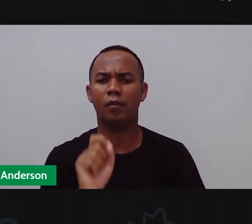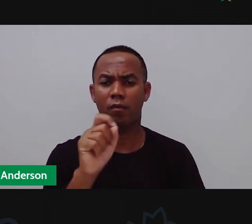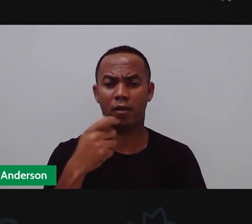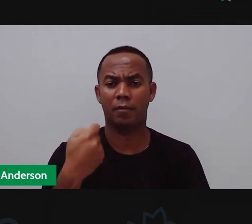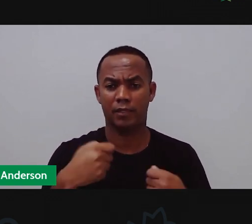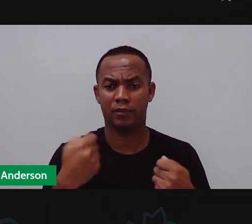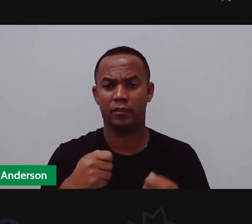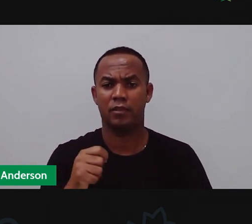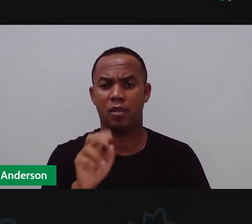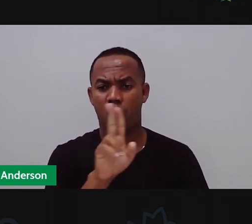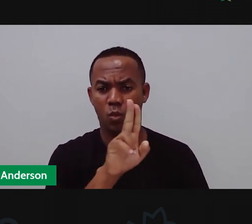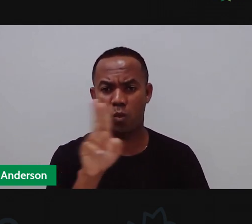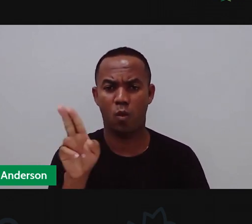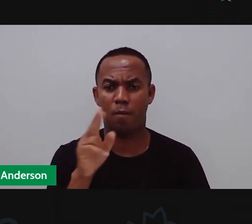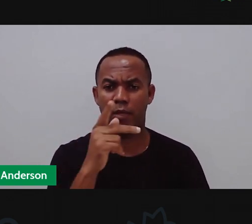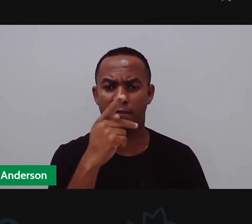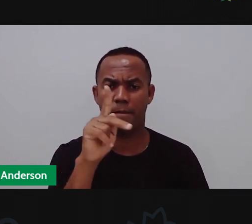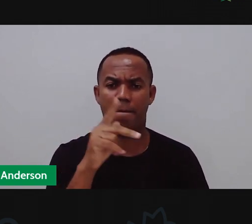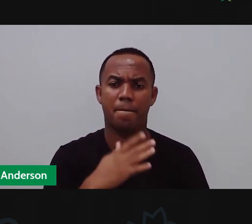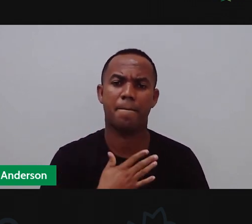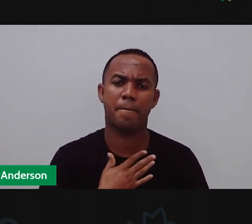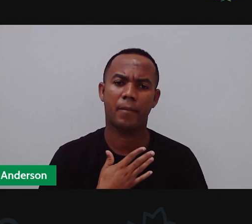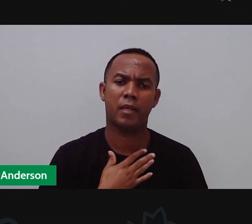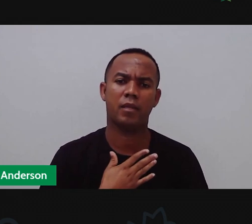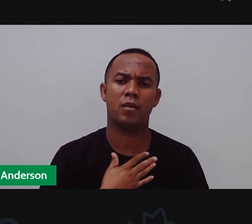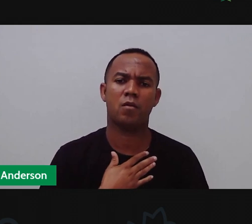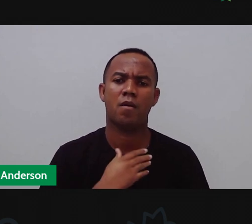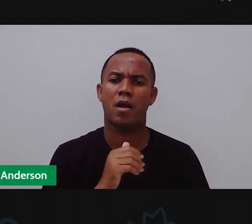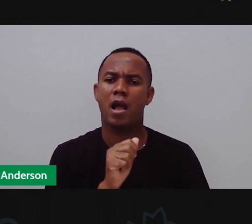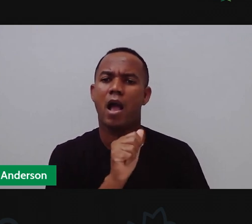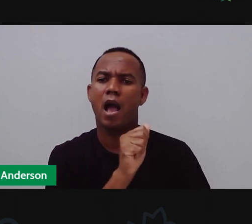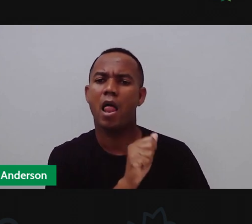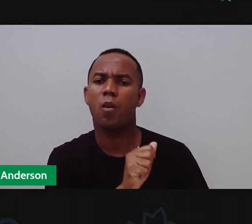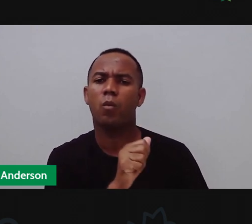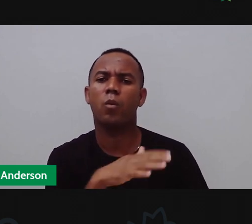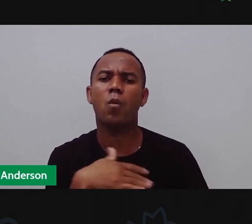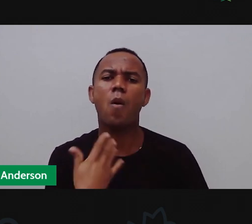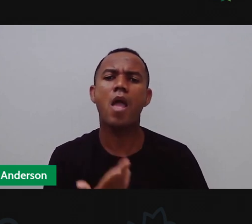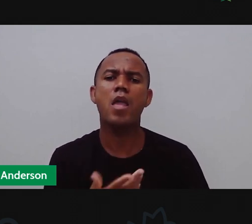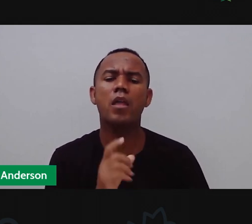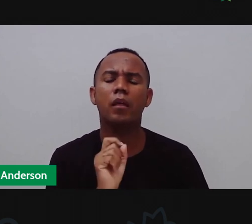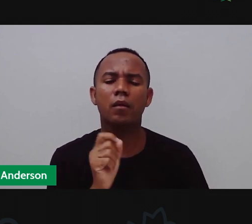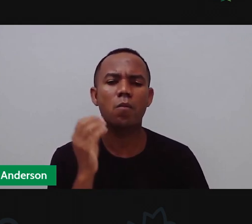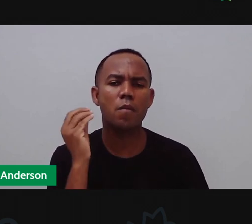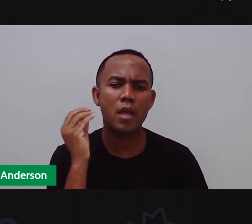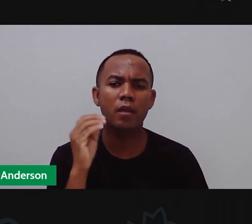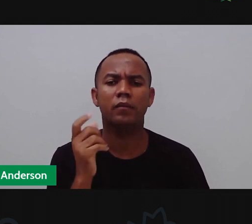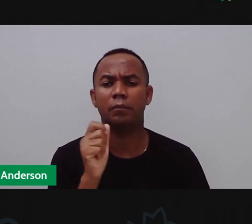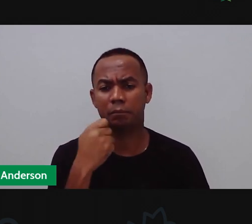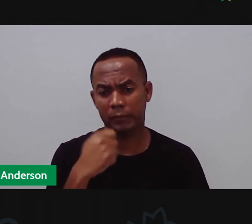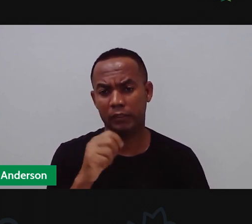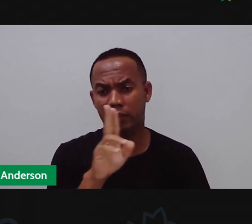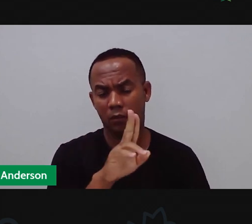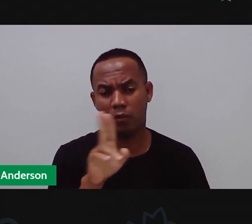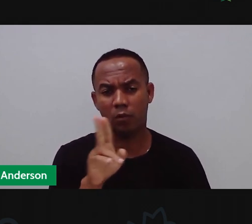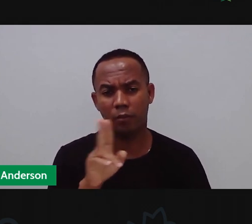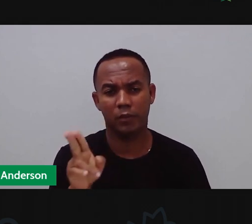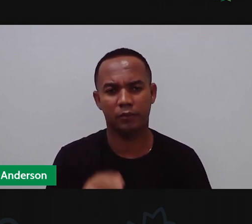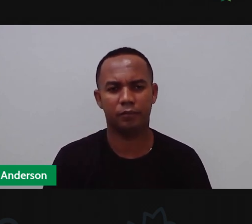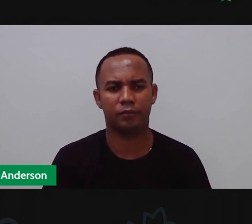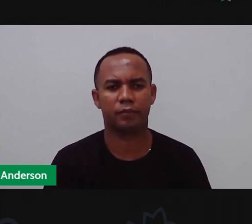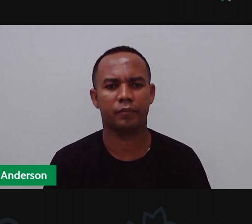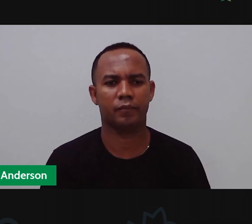hora de a mandar o beijo então coloca assim olha aqui é o aluno tal da escola tal manda um beijo para mim é para a escola